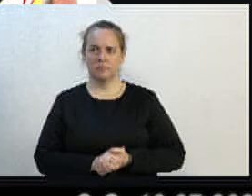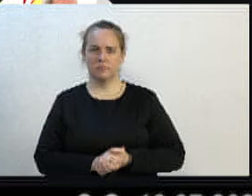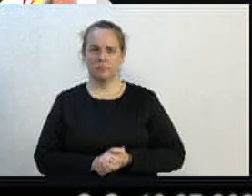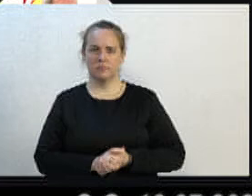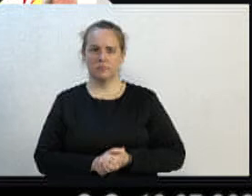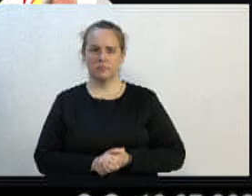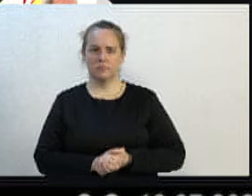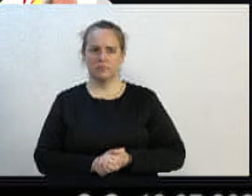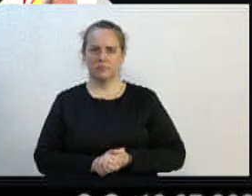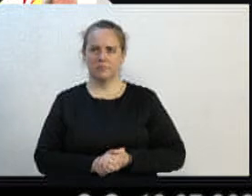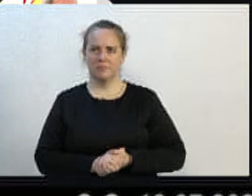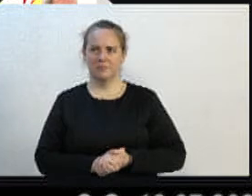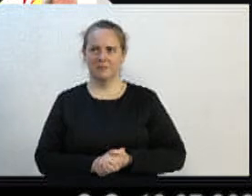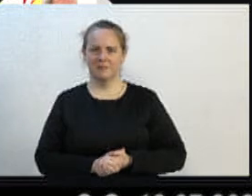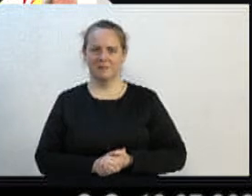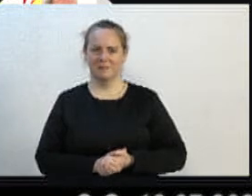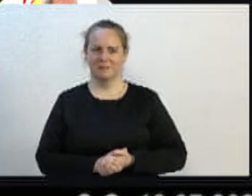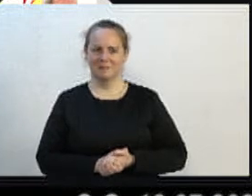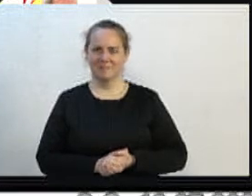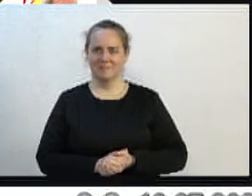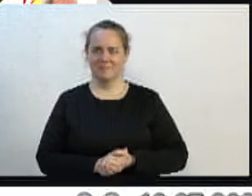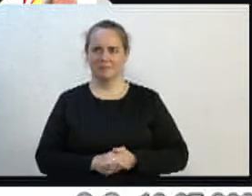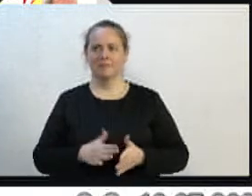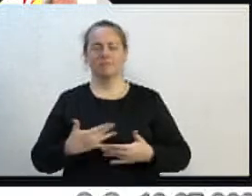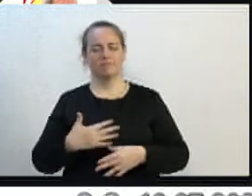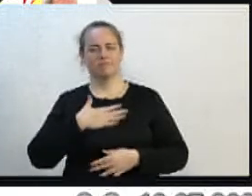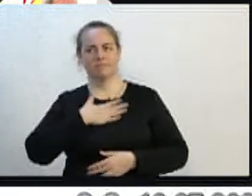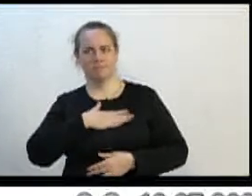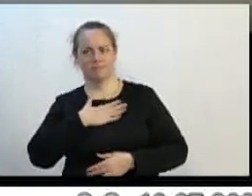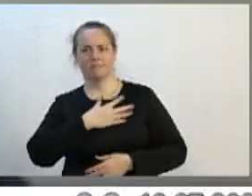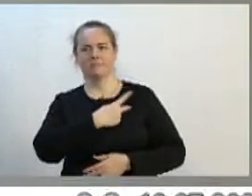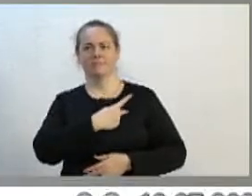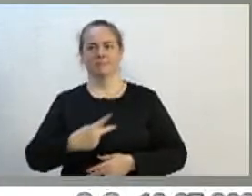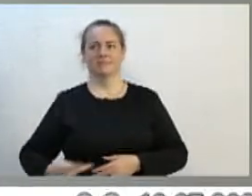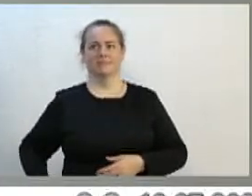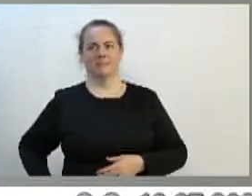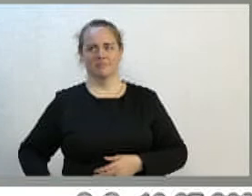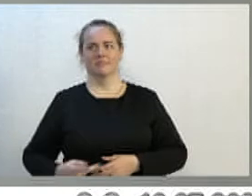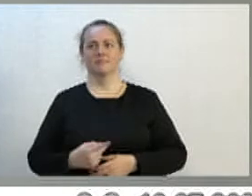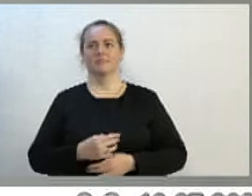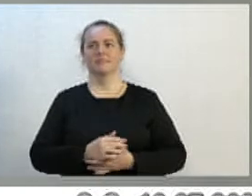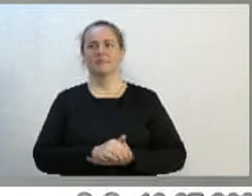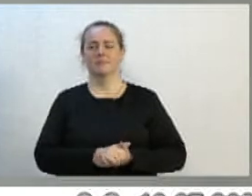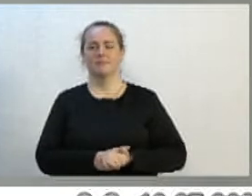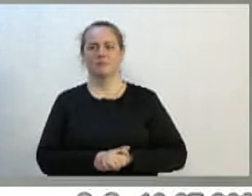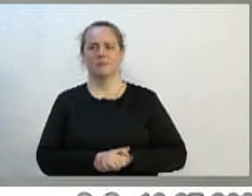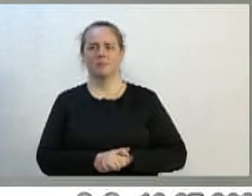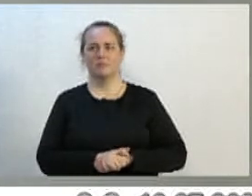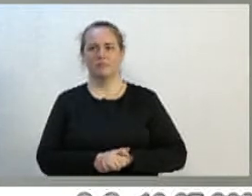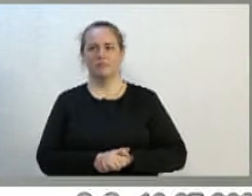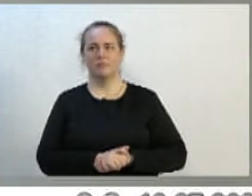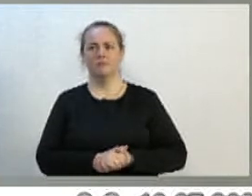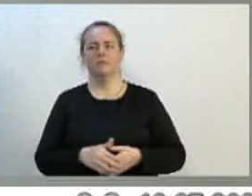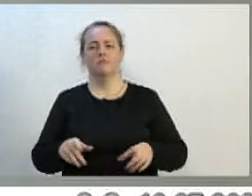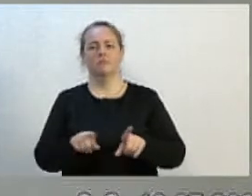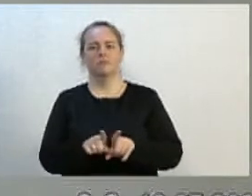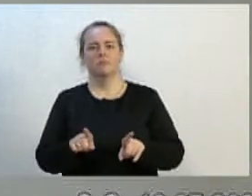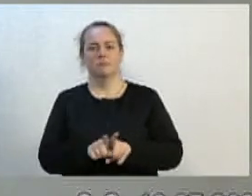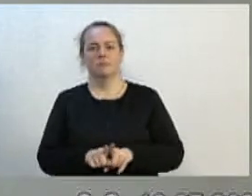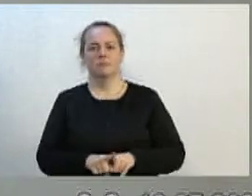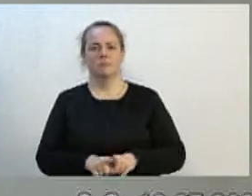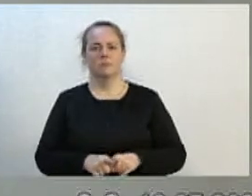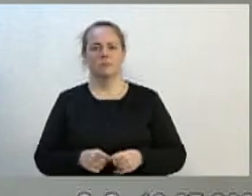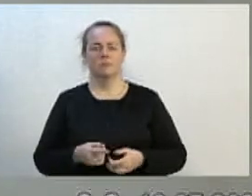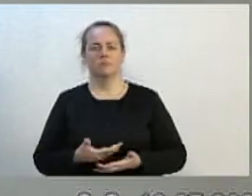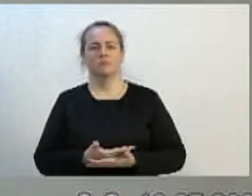Cumprimento o presidente Marcelo Landarim e ao cumprimentá-lo, presidente,